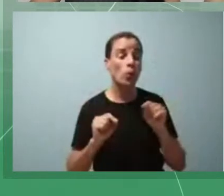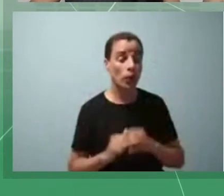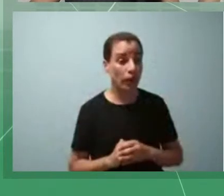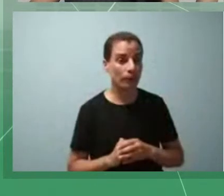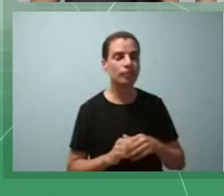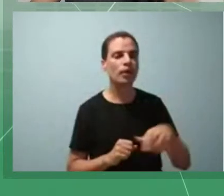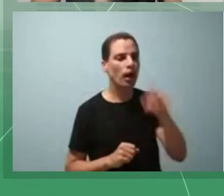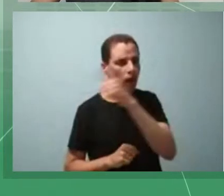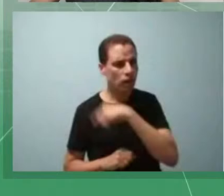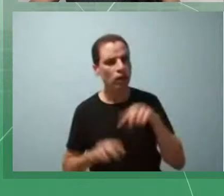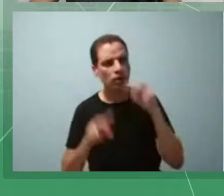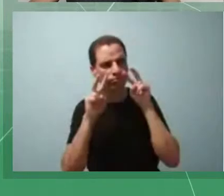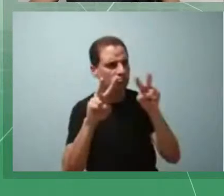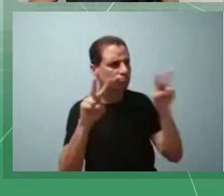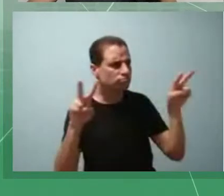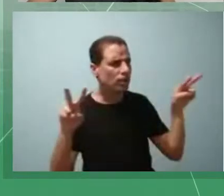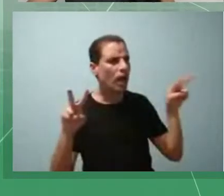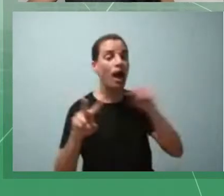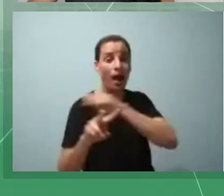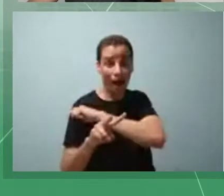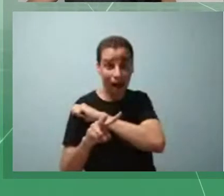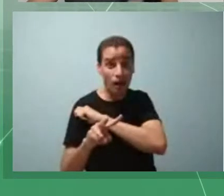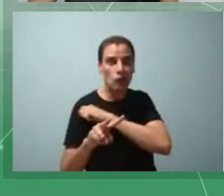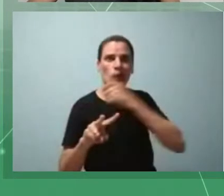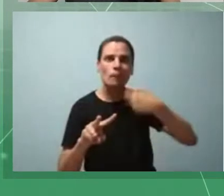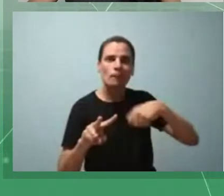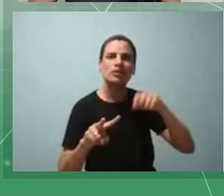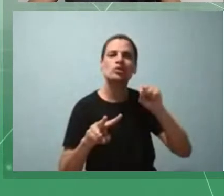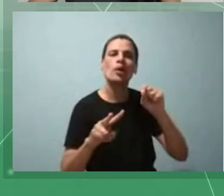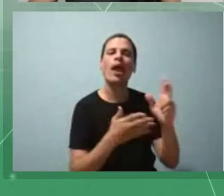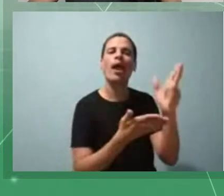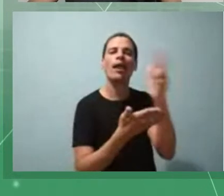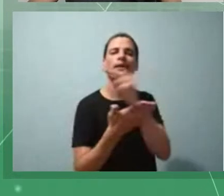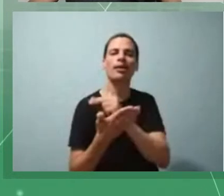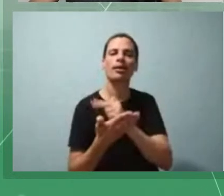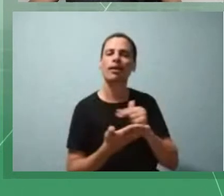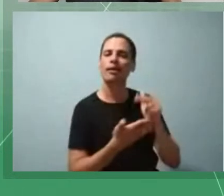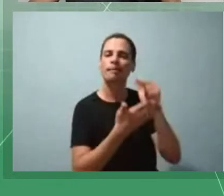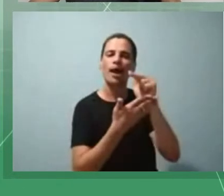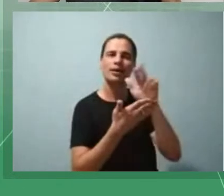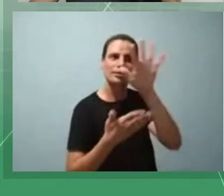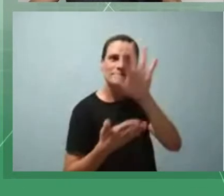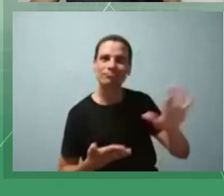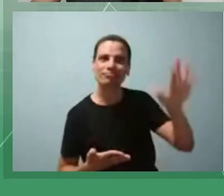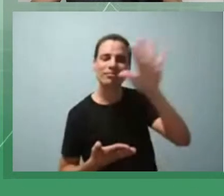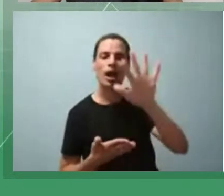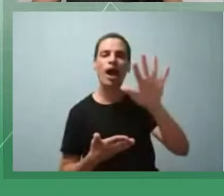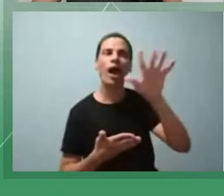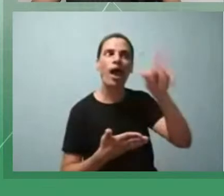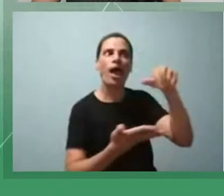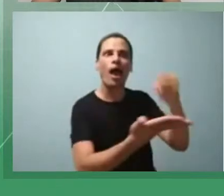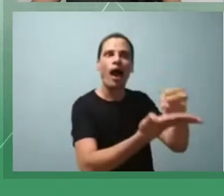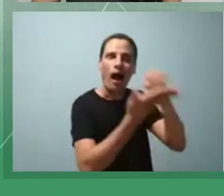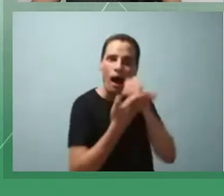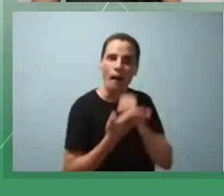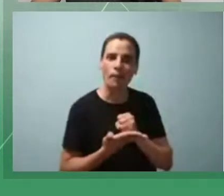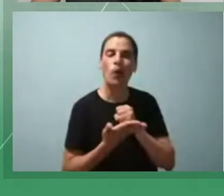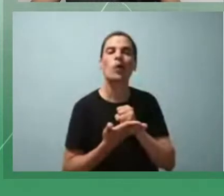observar é que esses alunos, eles necessitam da imagem, utilizando-a como ferramenta de apoio para poder